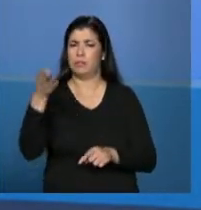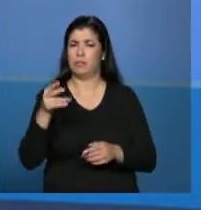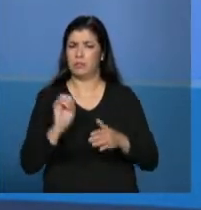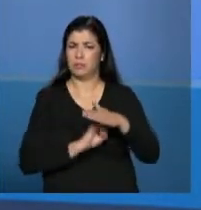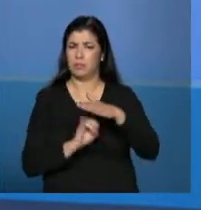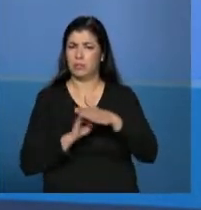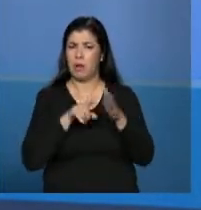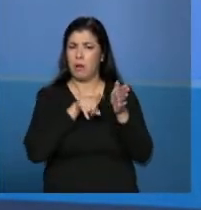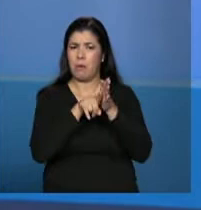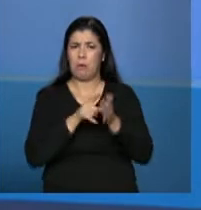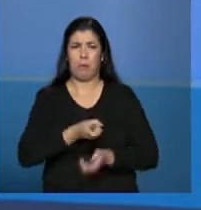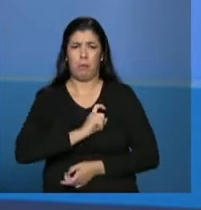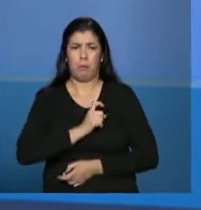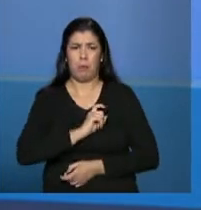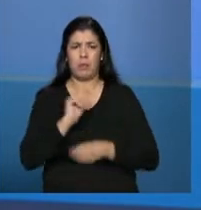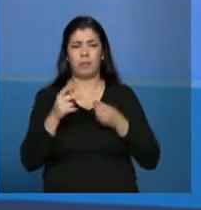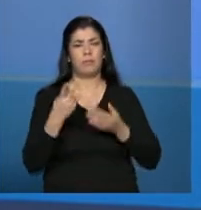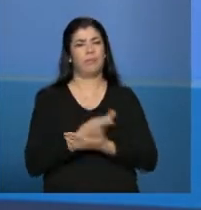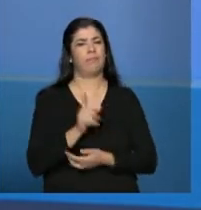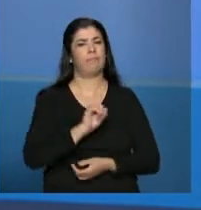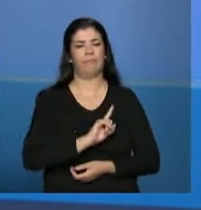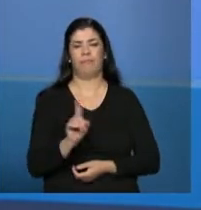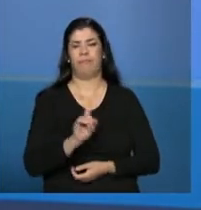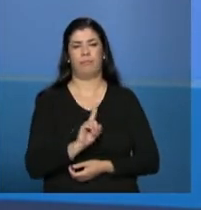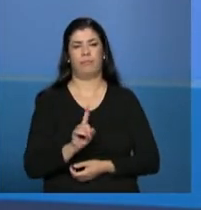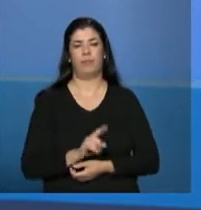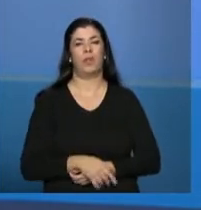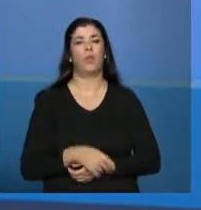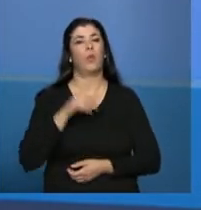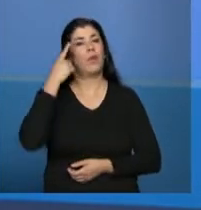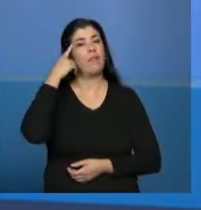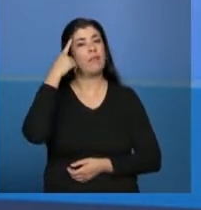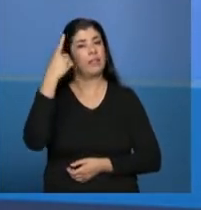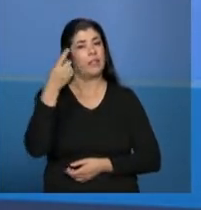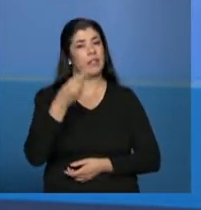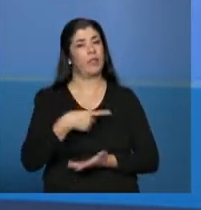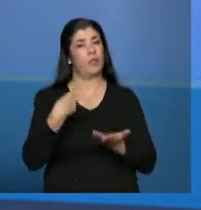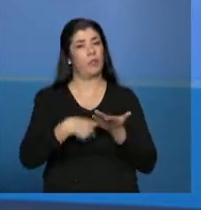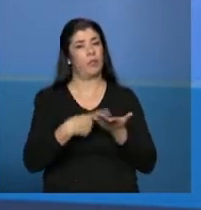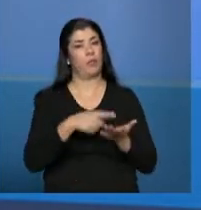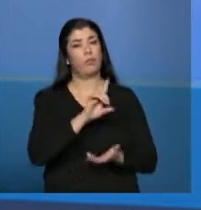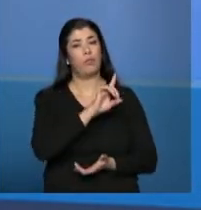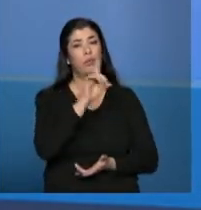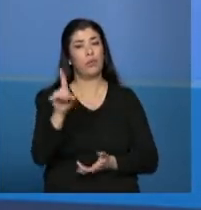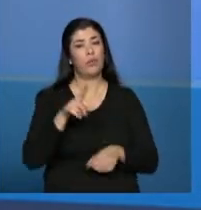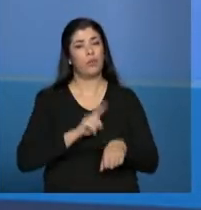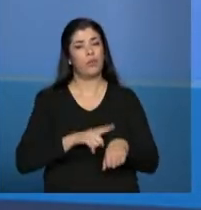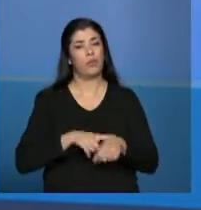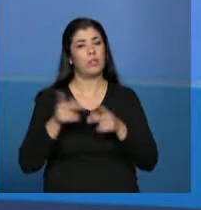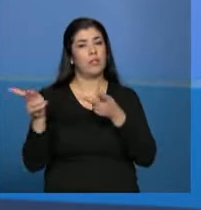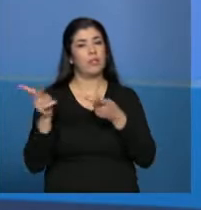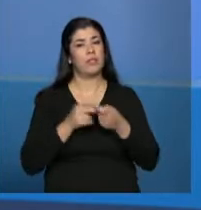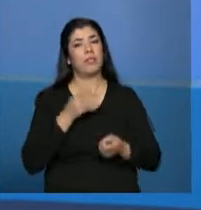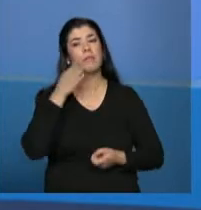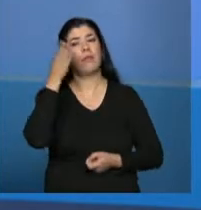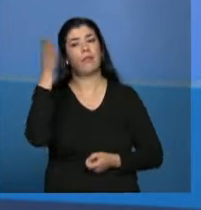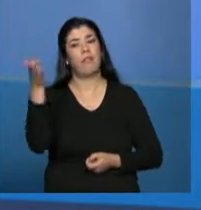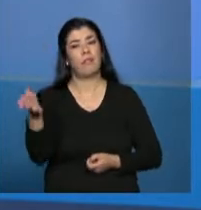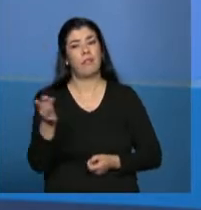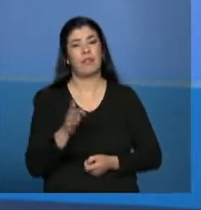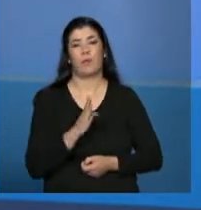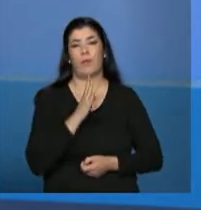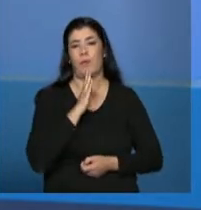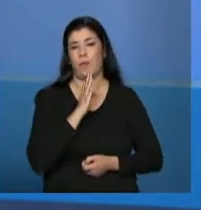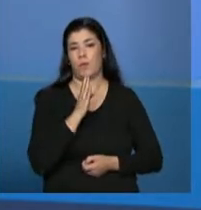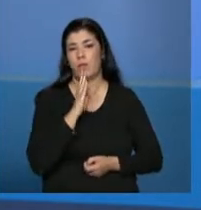fiscalizar a entidade. Não é isso. É mesmo uma visita de aproximação, de reconhecimento dessa oferta,